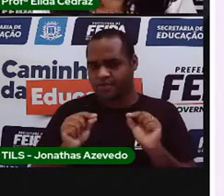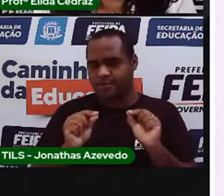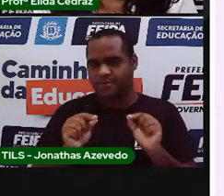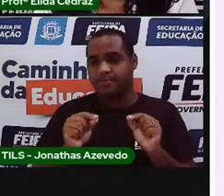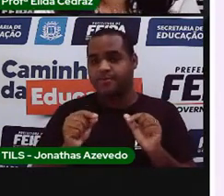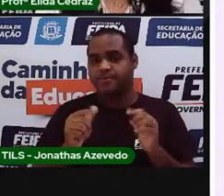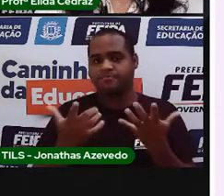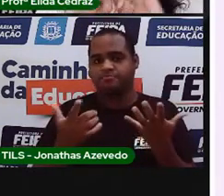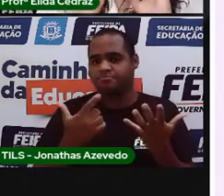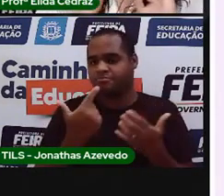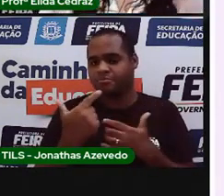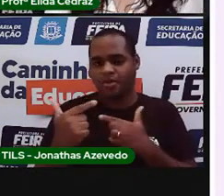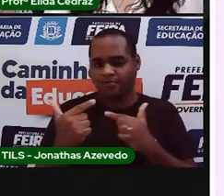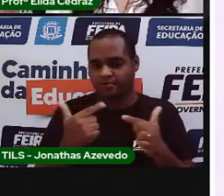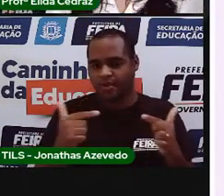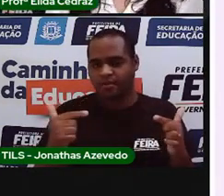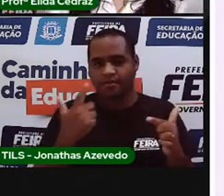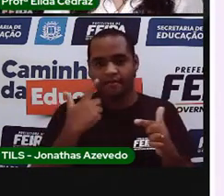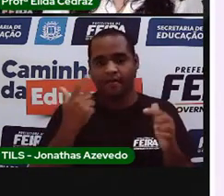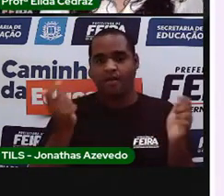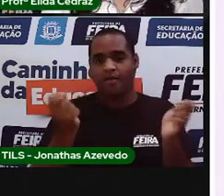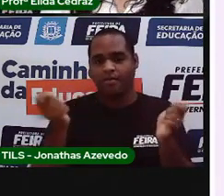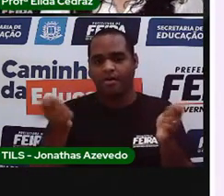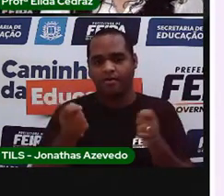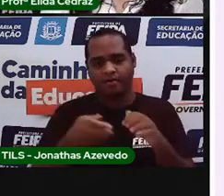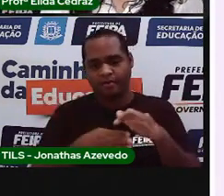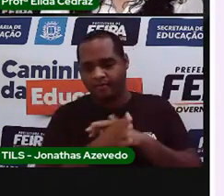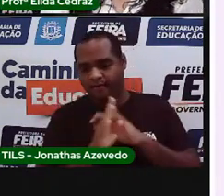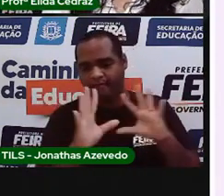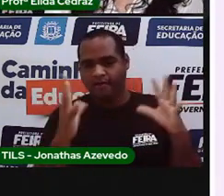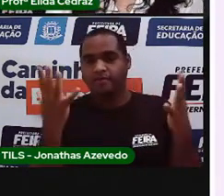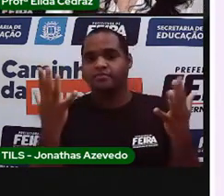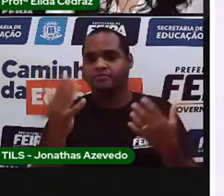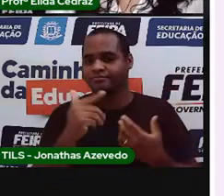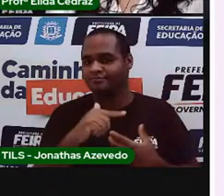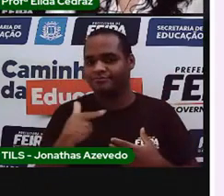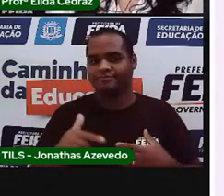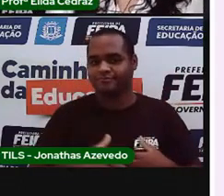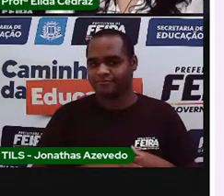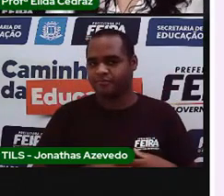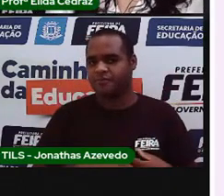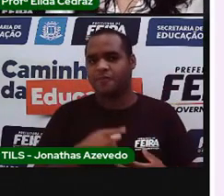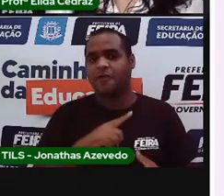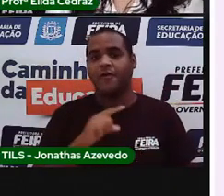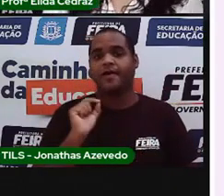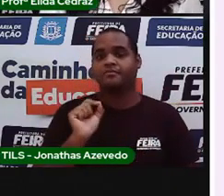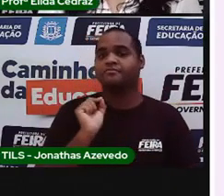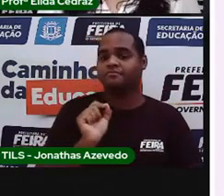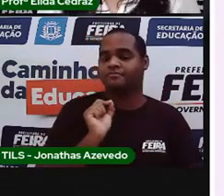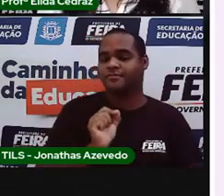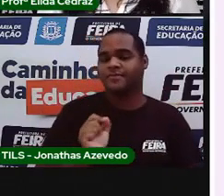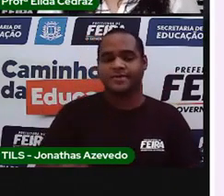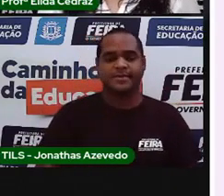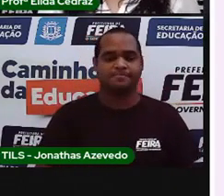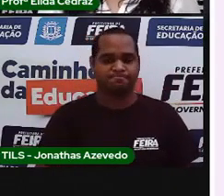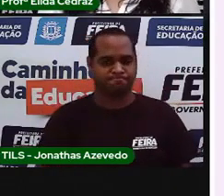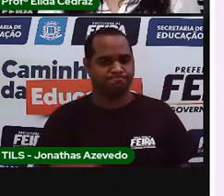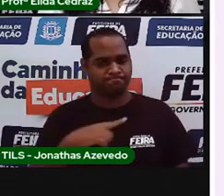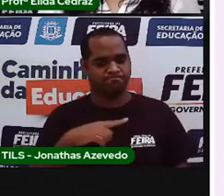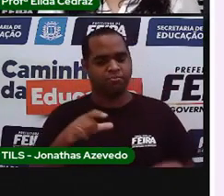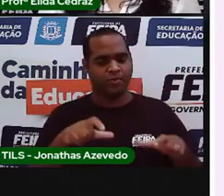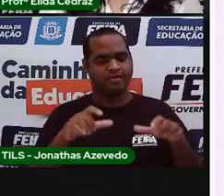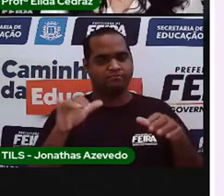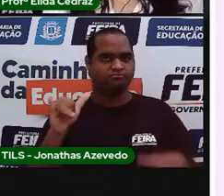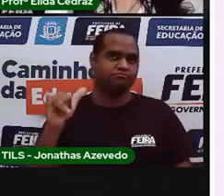tivesse isso, não podia entrar na festa. Qual era a condição? Ter um avião?